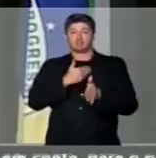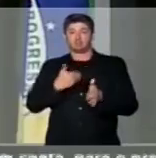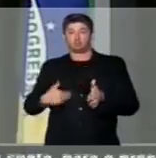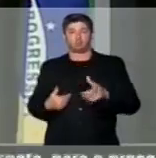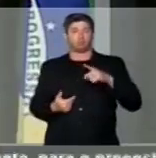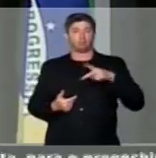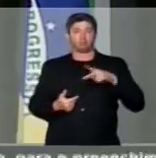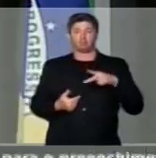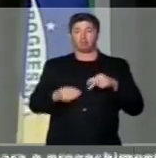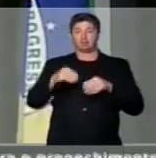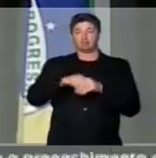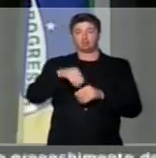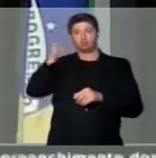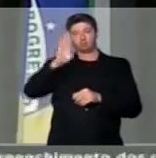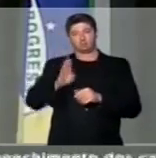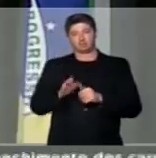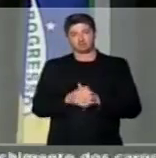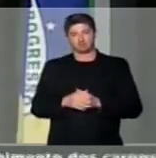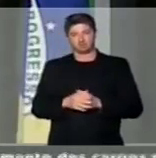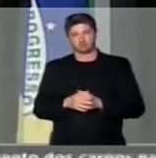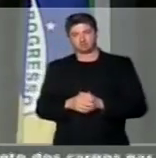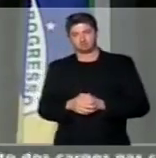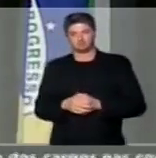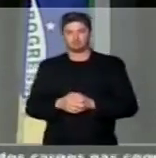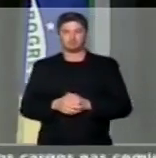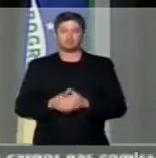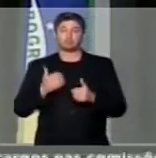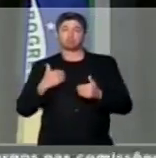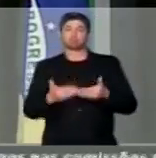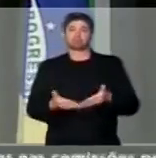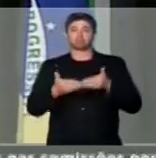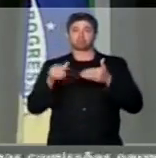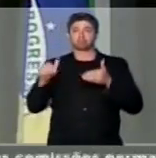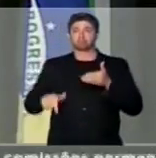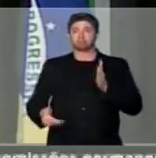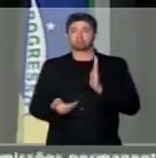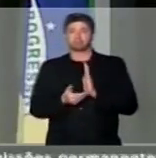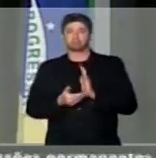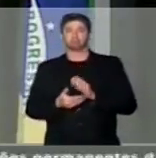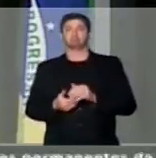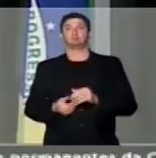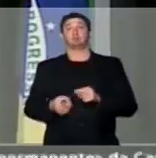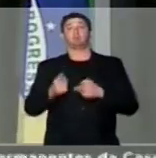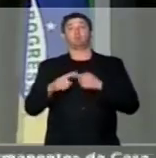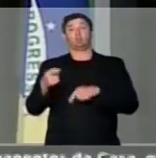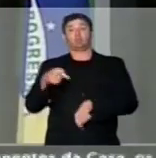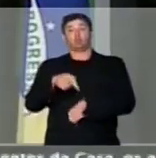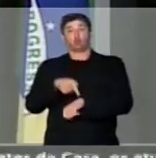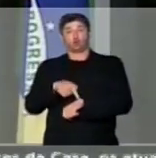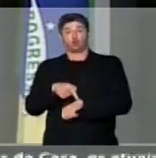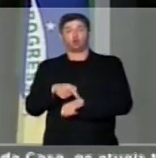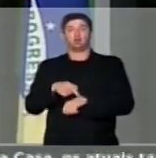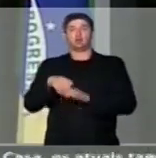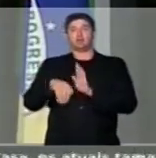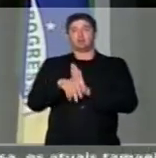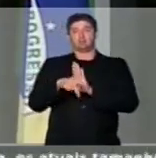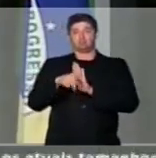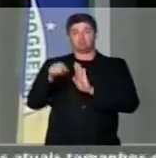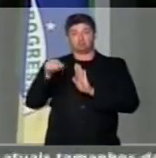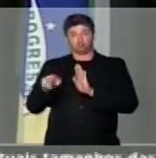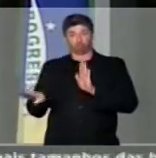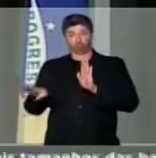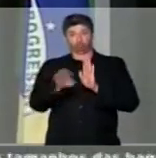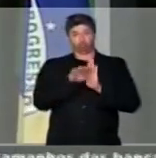privada do ambiente de pesquisa dentro do Brasil. Faço um apelo a essa casa para que no momento em que este MP vier,